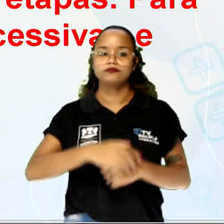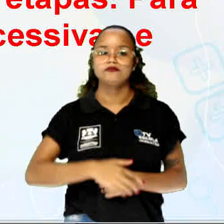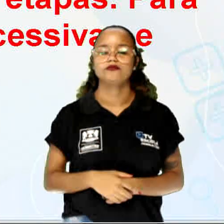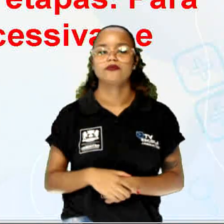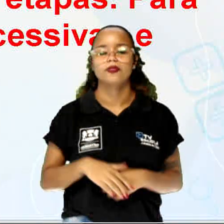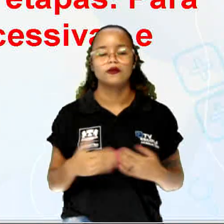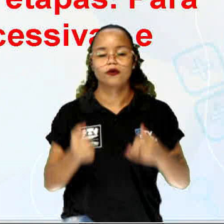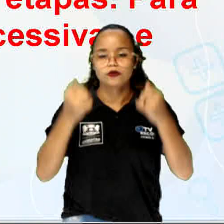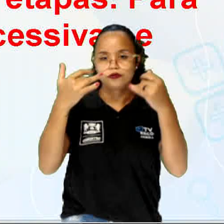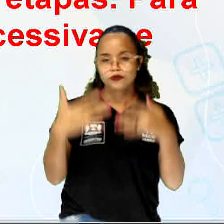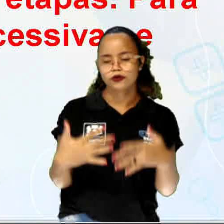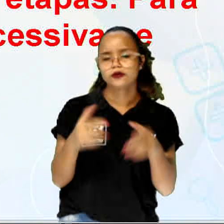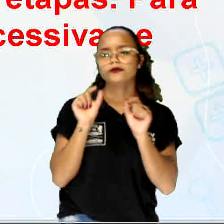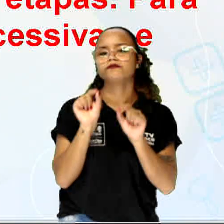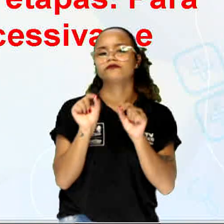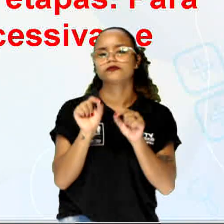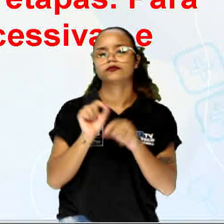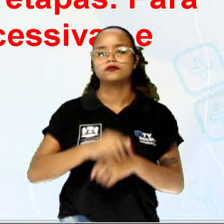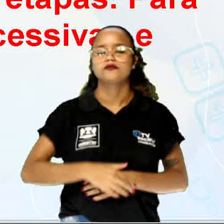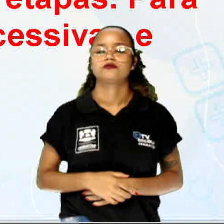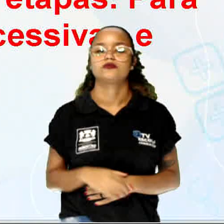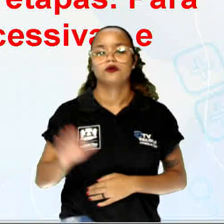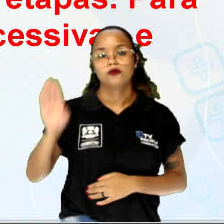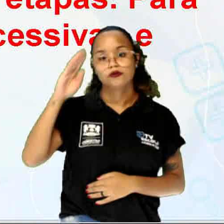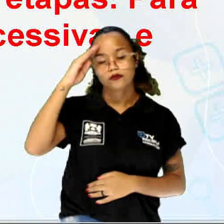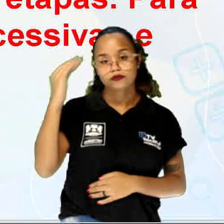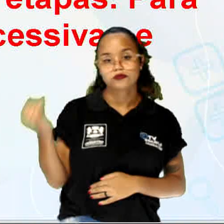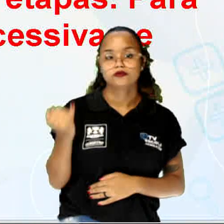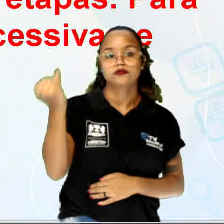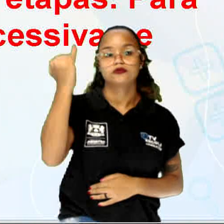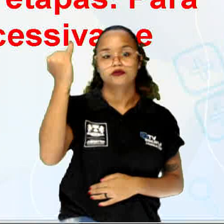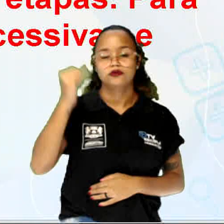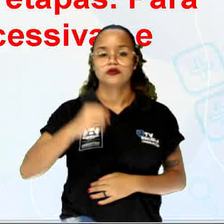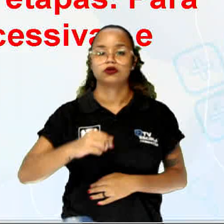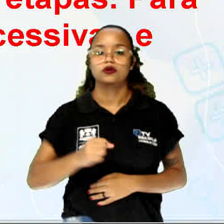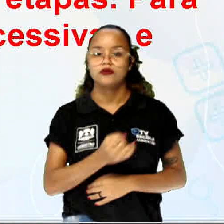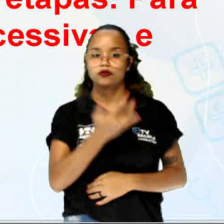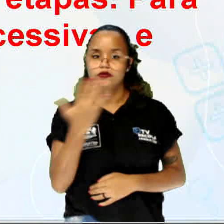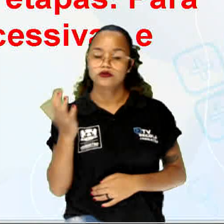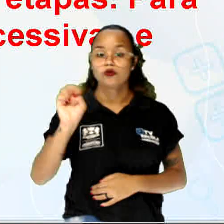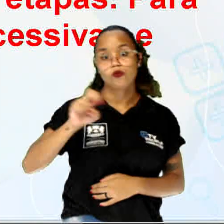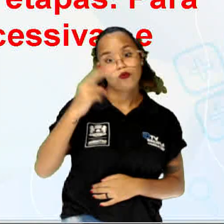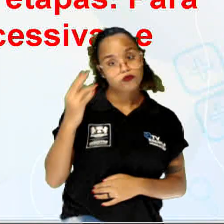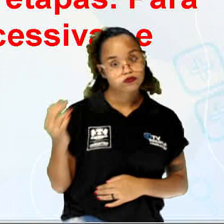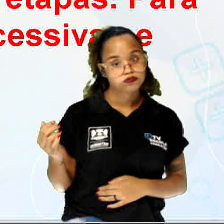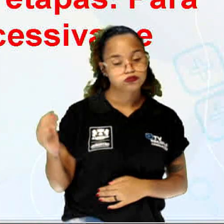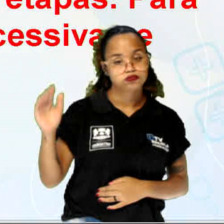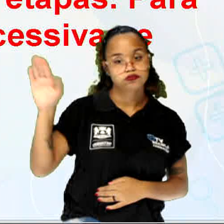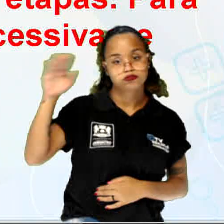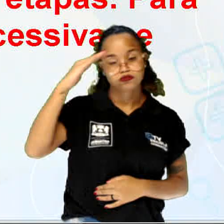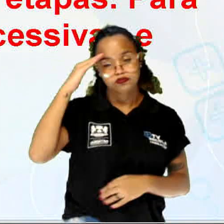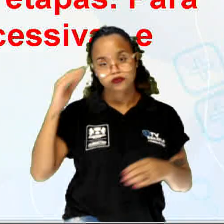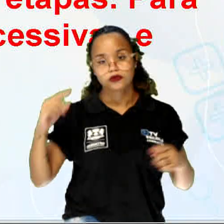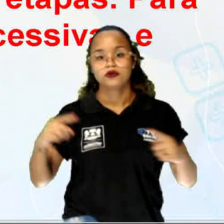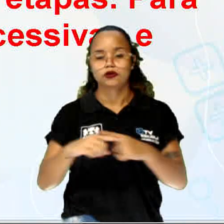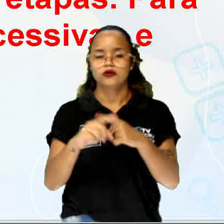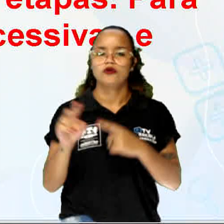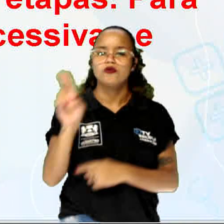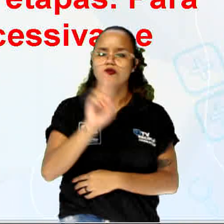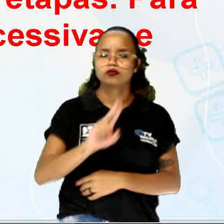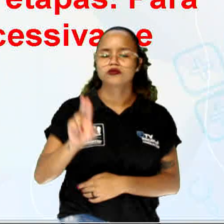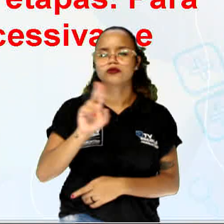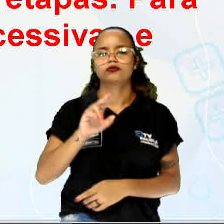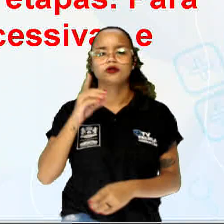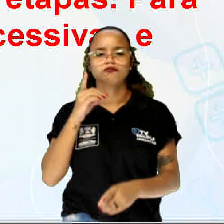Que ele diz assim, o princípio fundamental da contagem, também chamado de princípio multiplicativo, é utilizado para